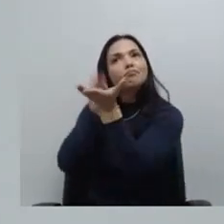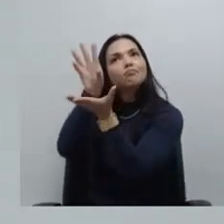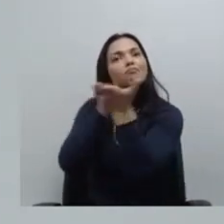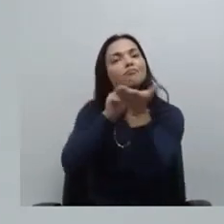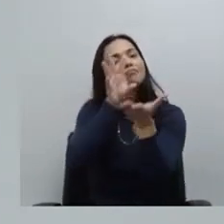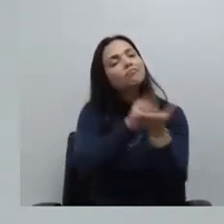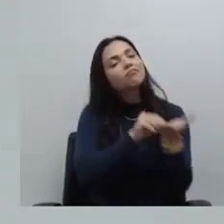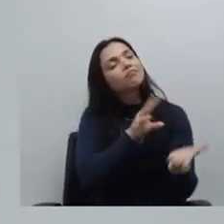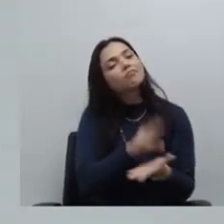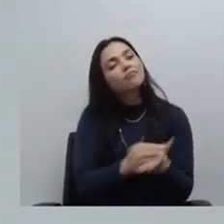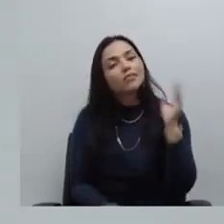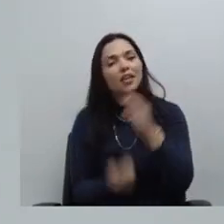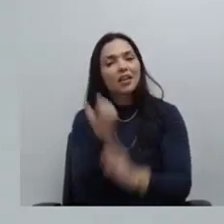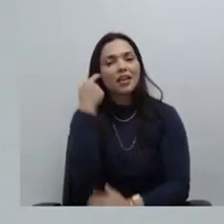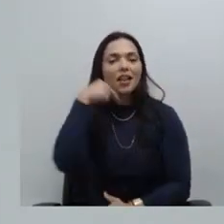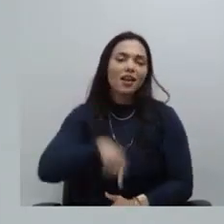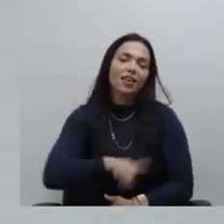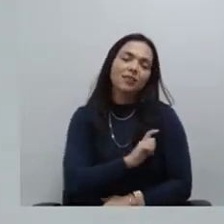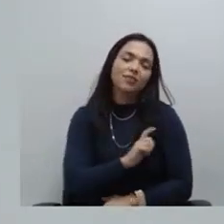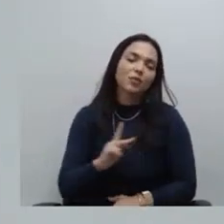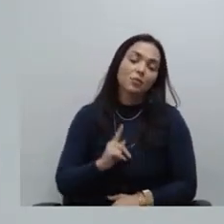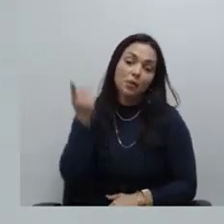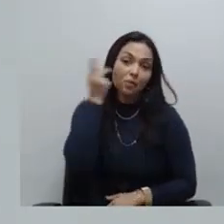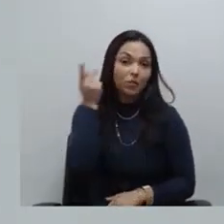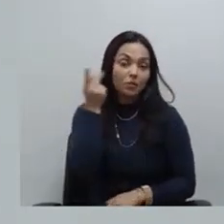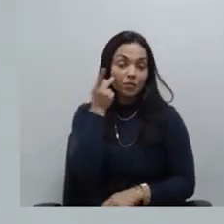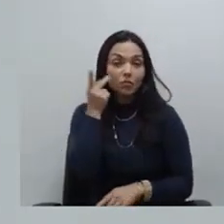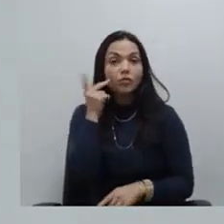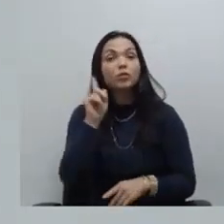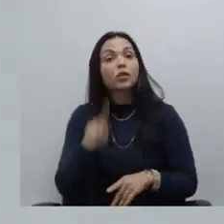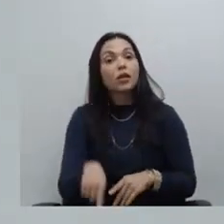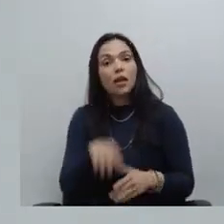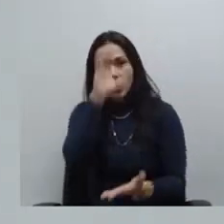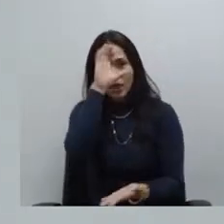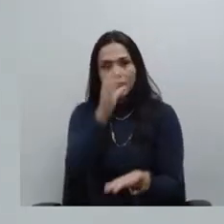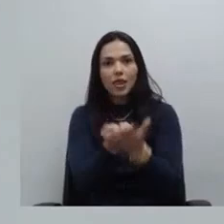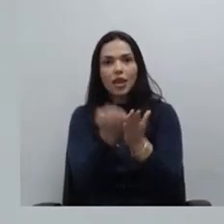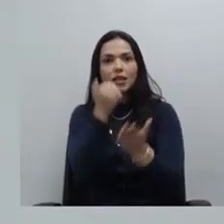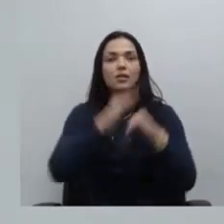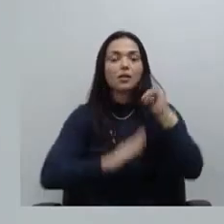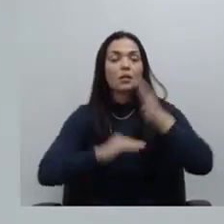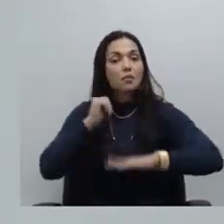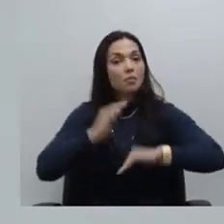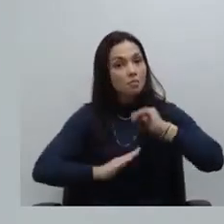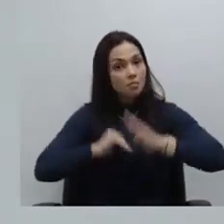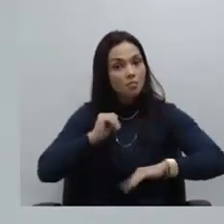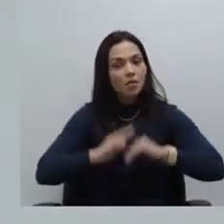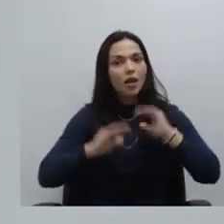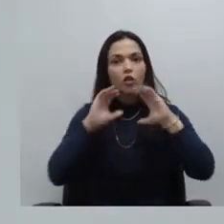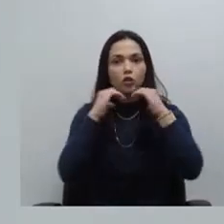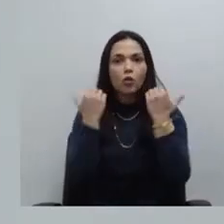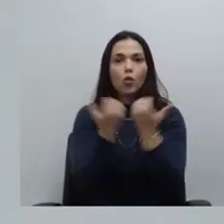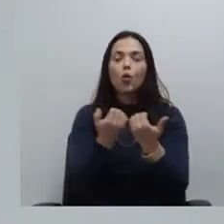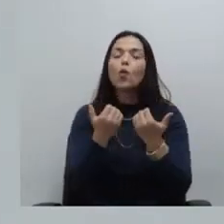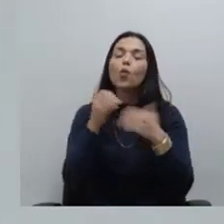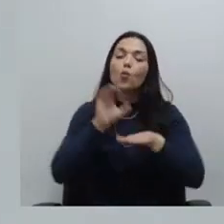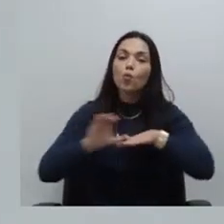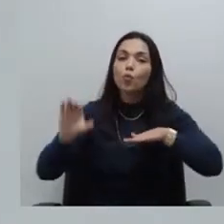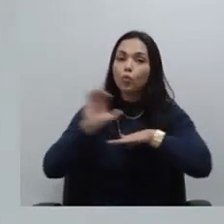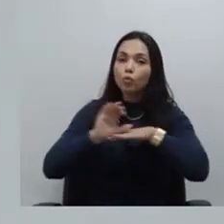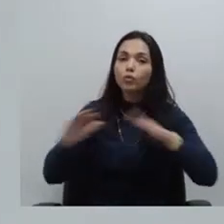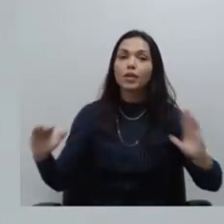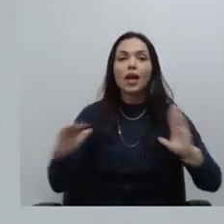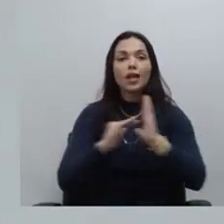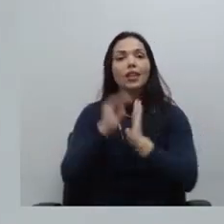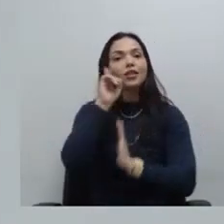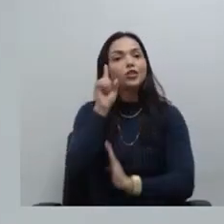defensorias públicas o concurso de tese e práticas inclusive estão com inscrições abertas até